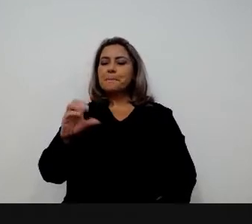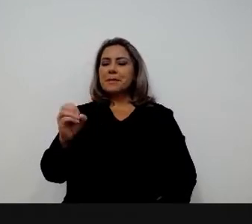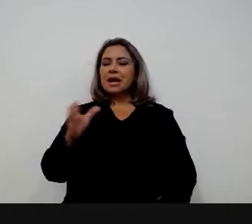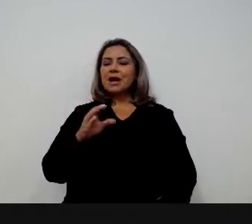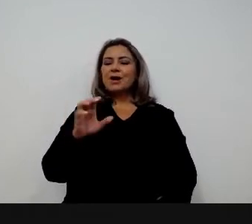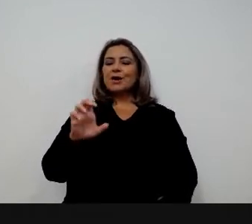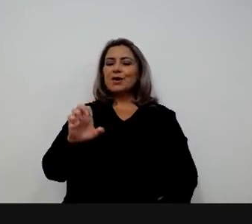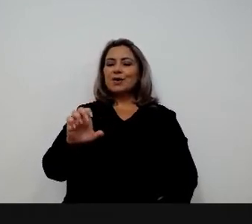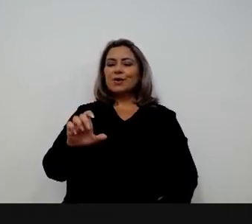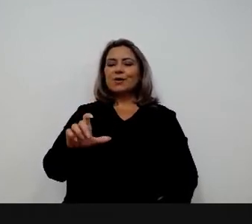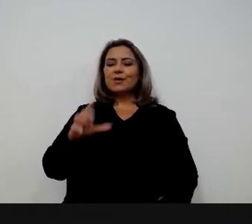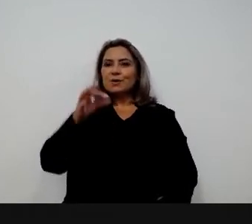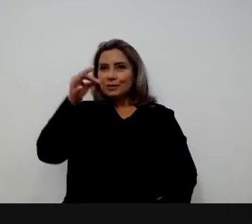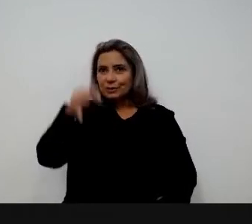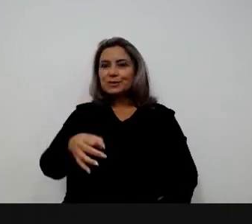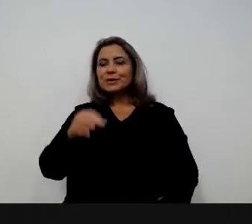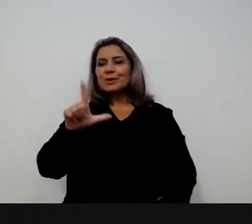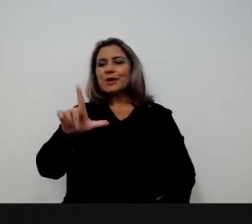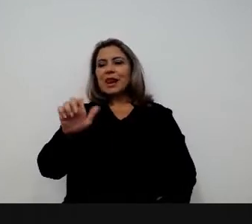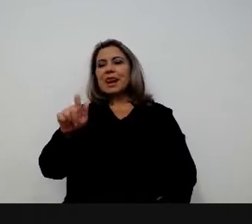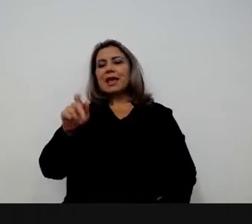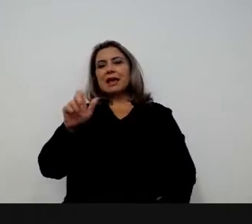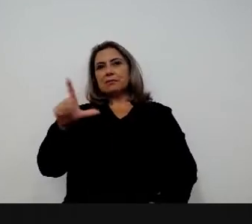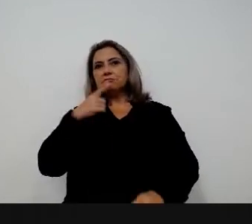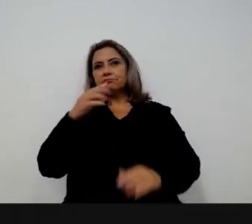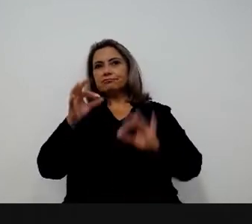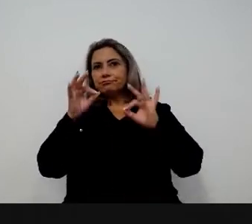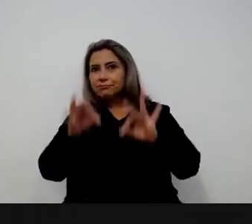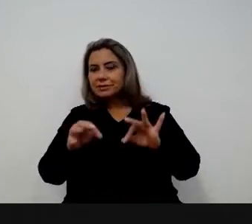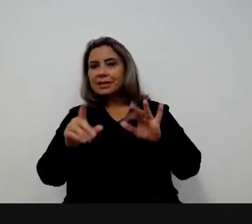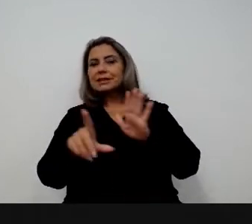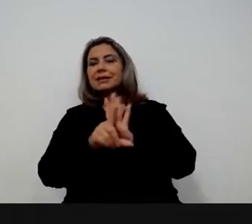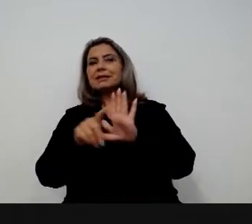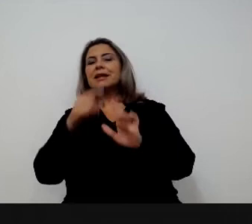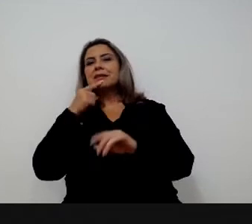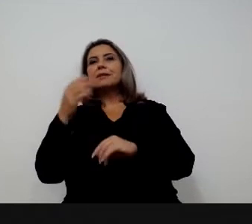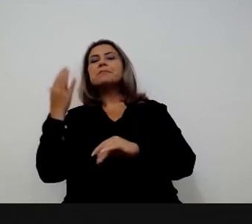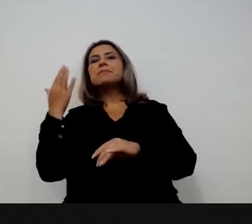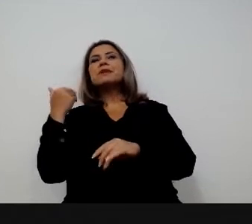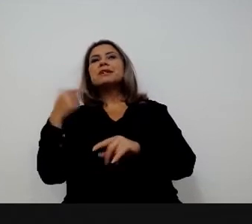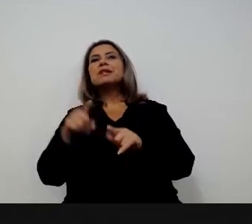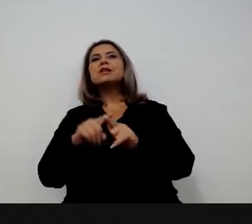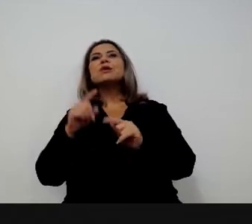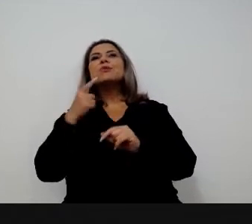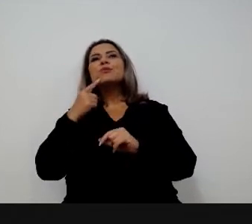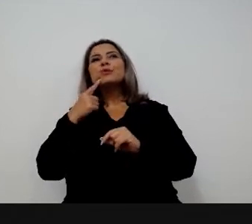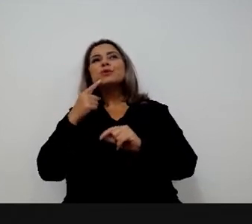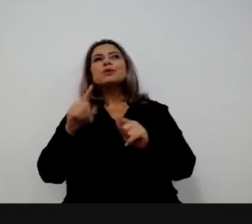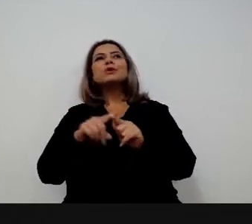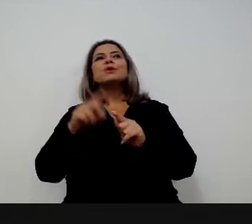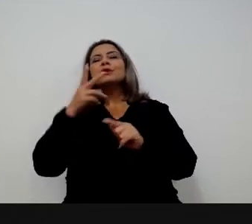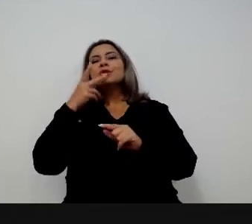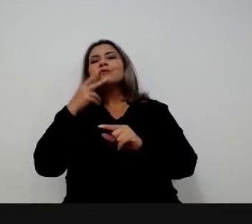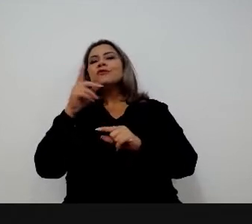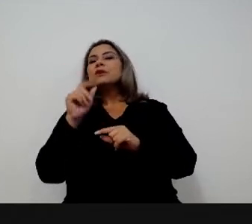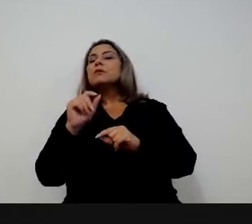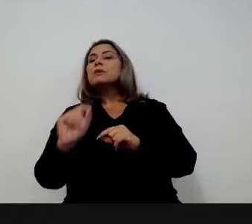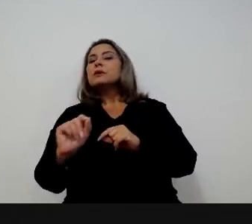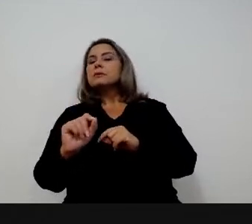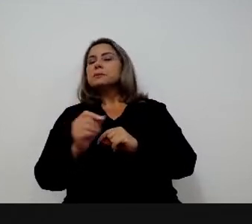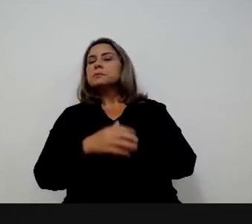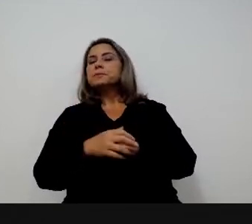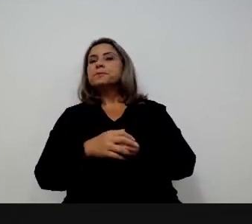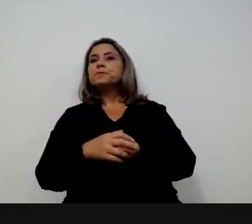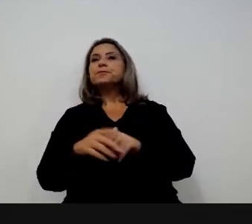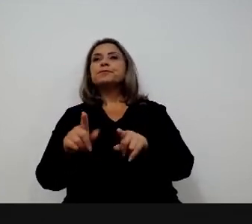Então, por exemplo, a gente teve a lei de inovação lá atrás e uma das dores que a gestão pública dizia era